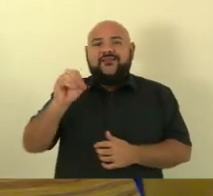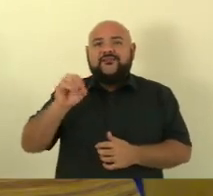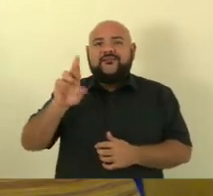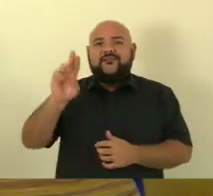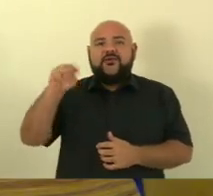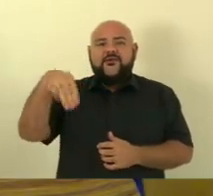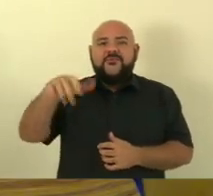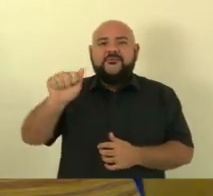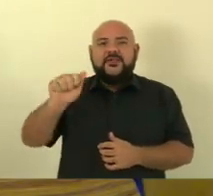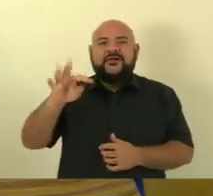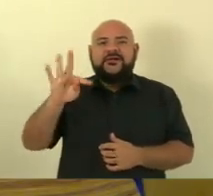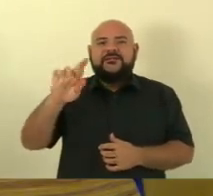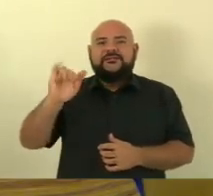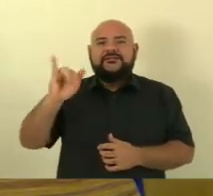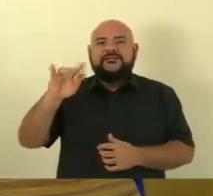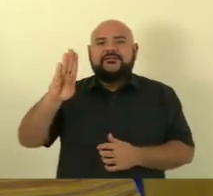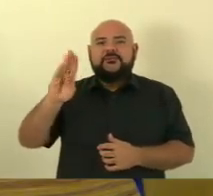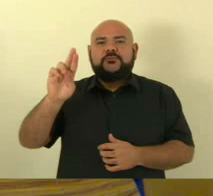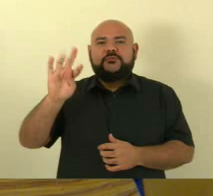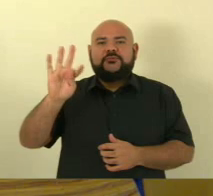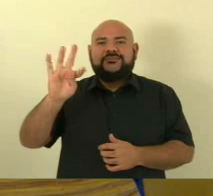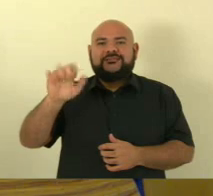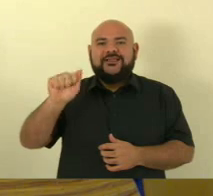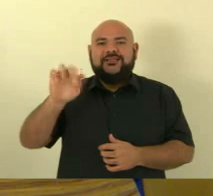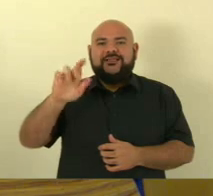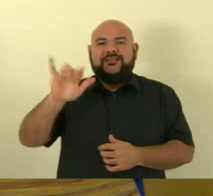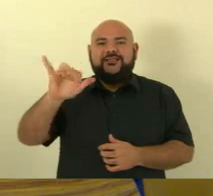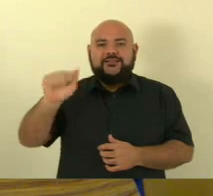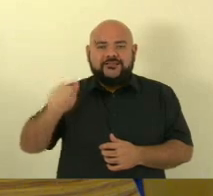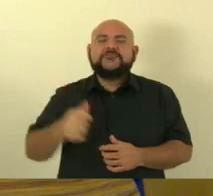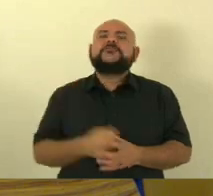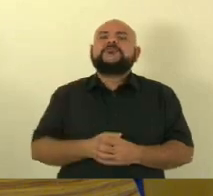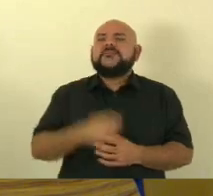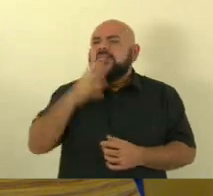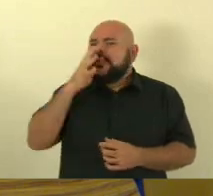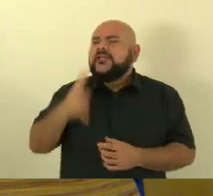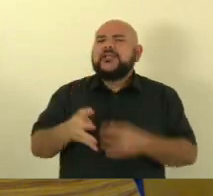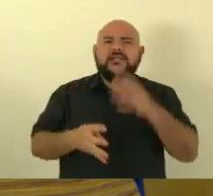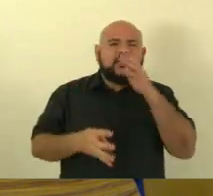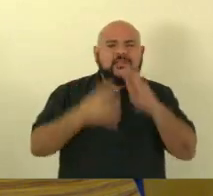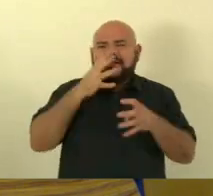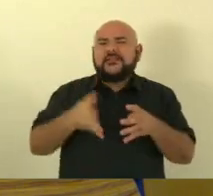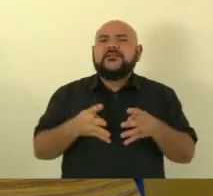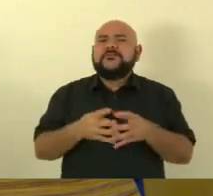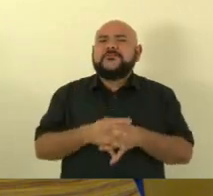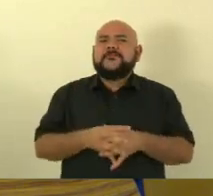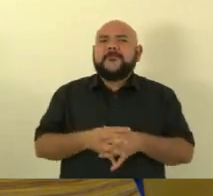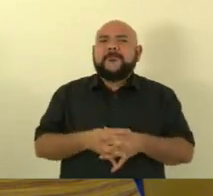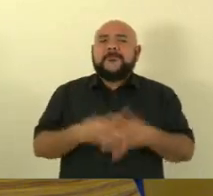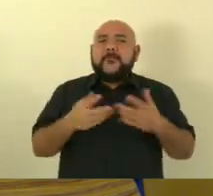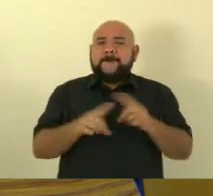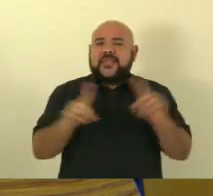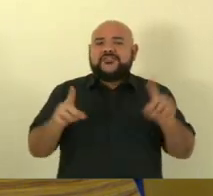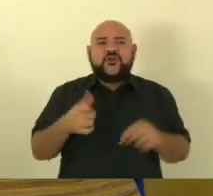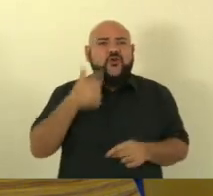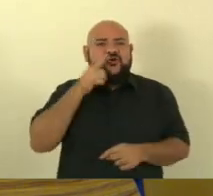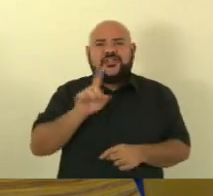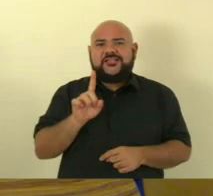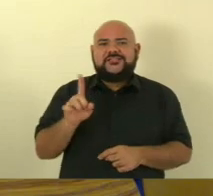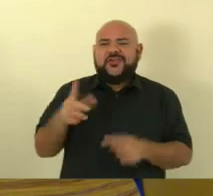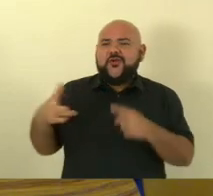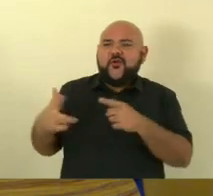críticas enquanto isso o governo só aumentando a arrecadação porque não consegue cortar gastos na carne não consegue